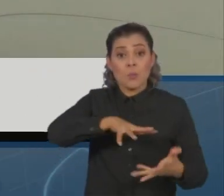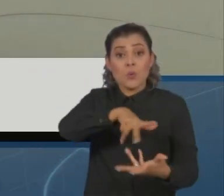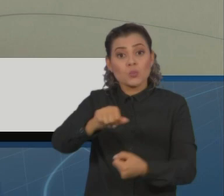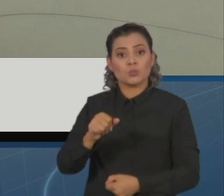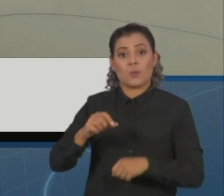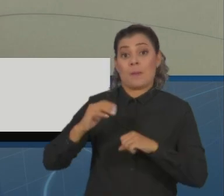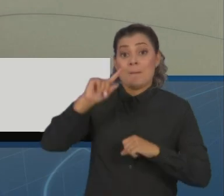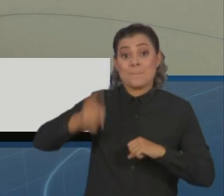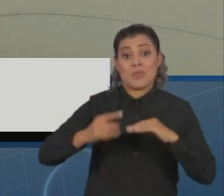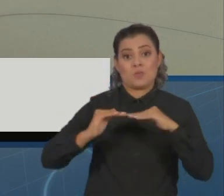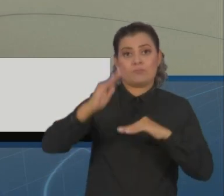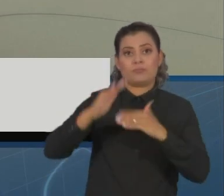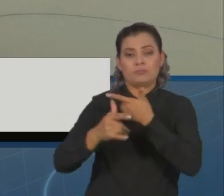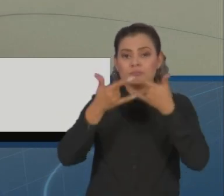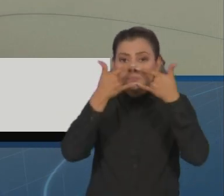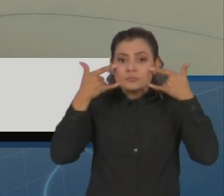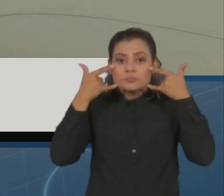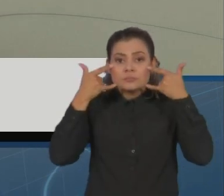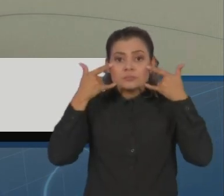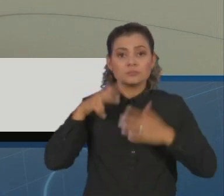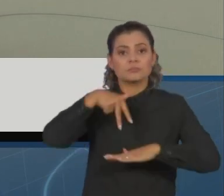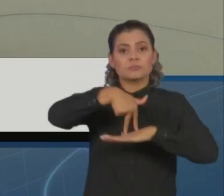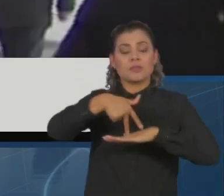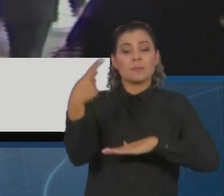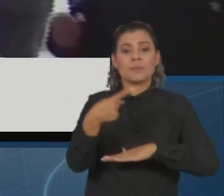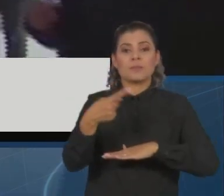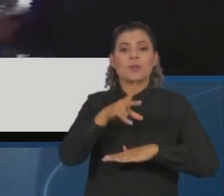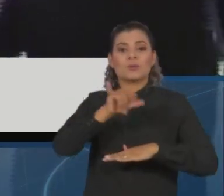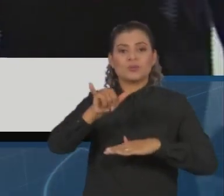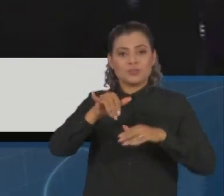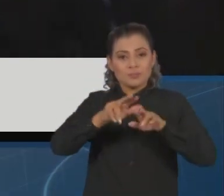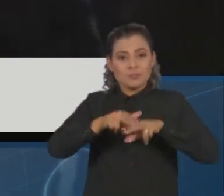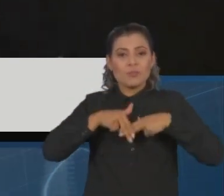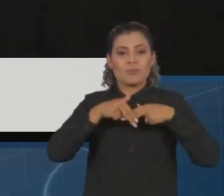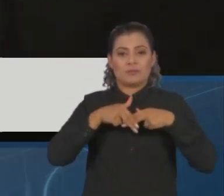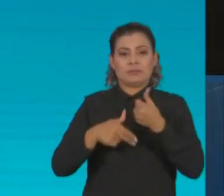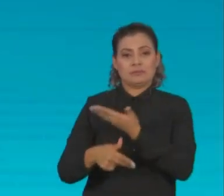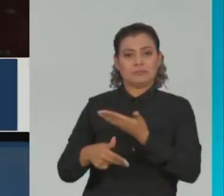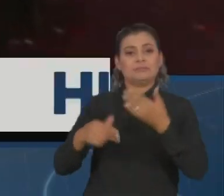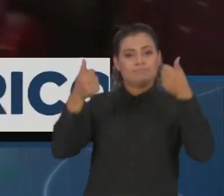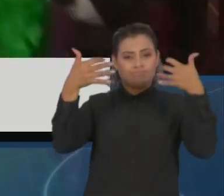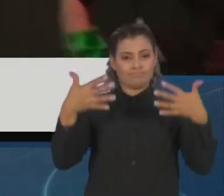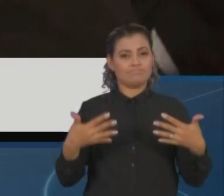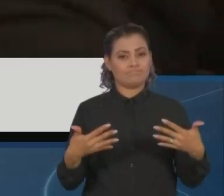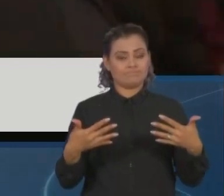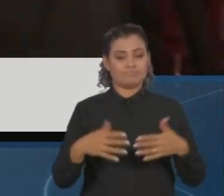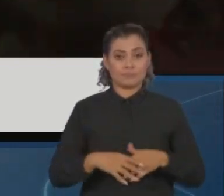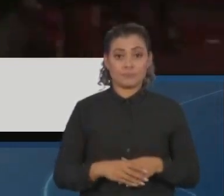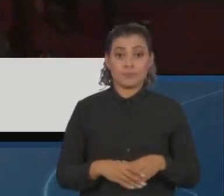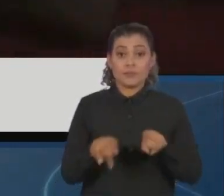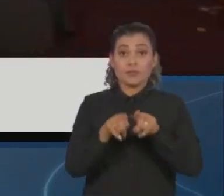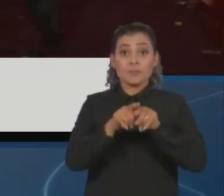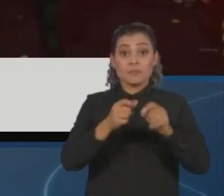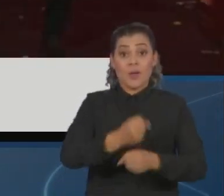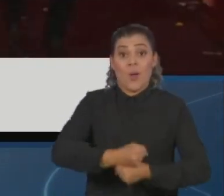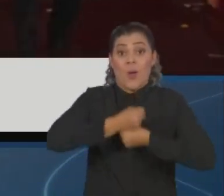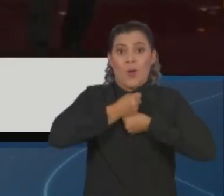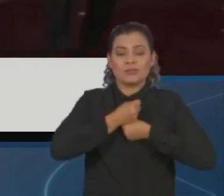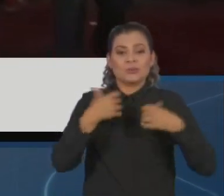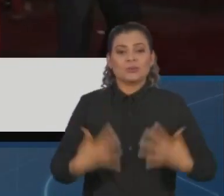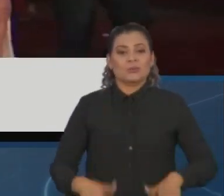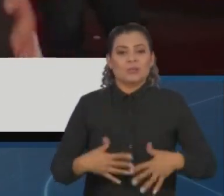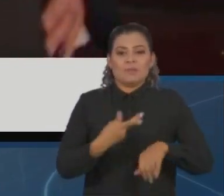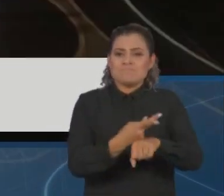Presidente chinesa aparece de máscara em primeiro dia útil depois de férias forçadas. E os destaques do Oscar em